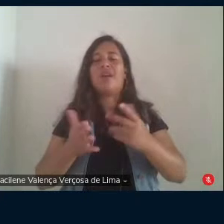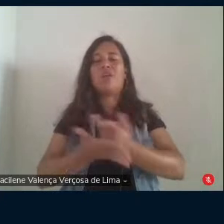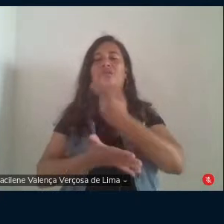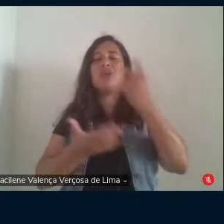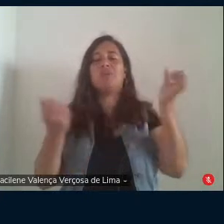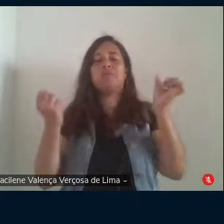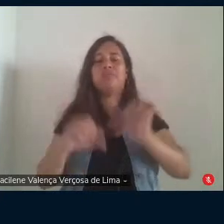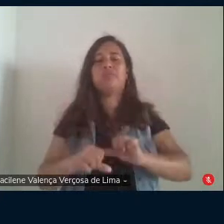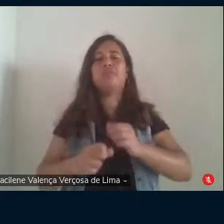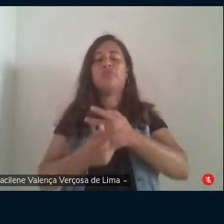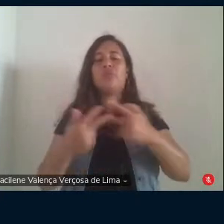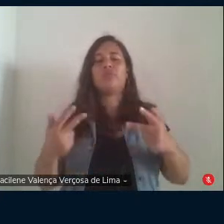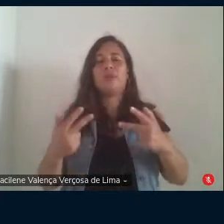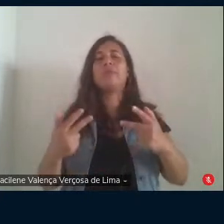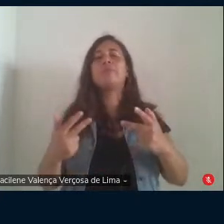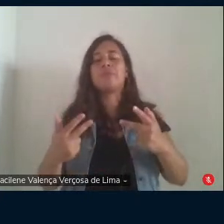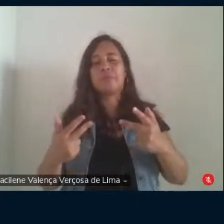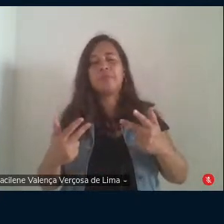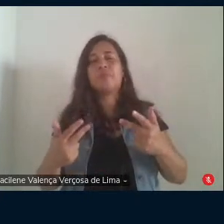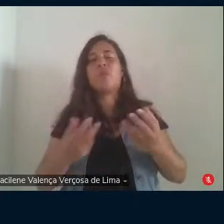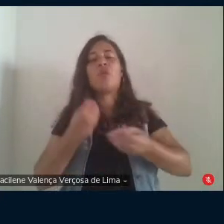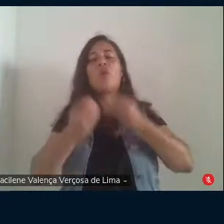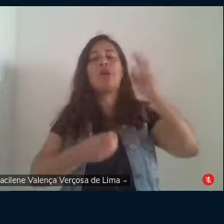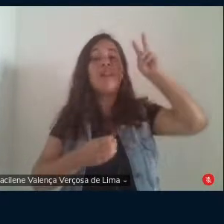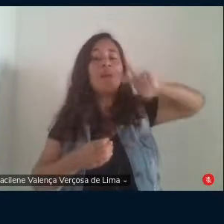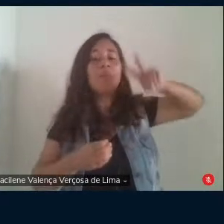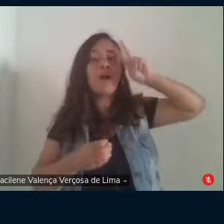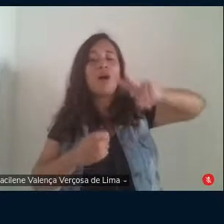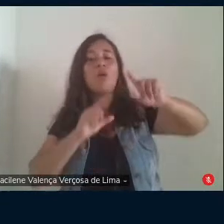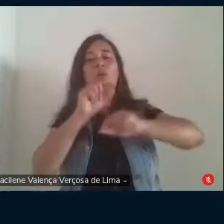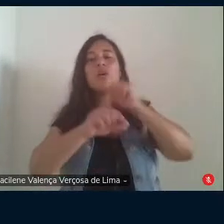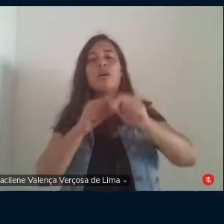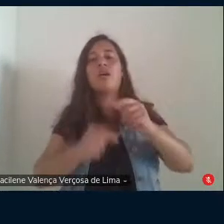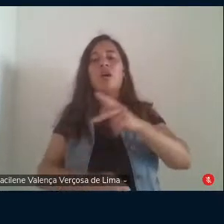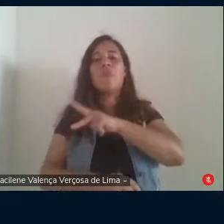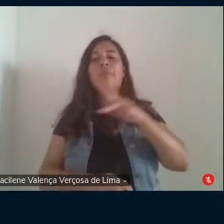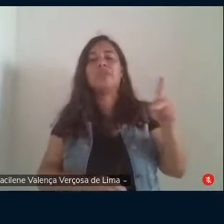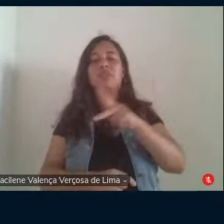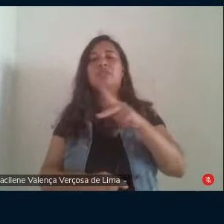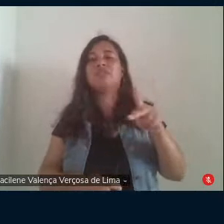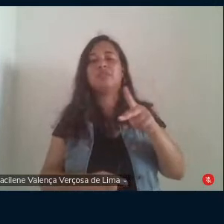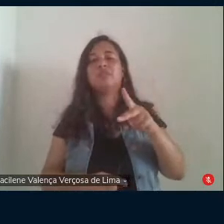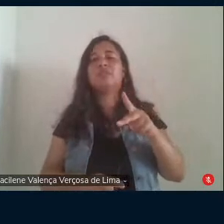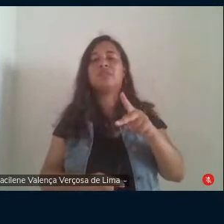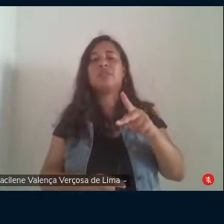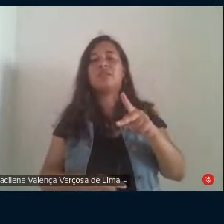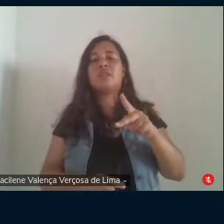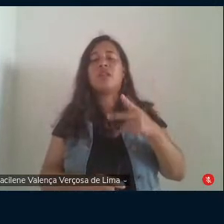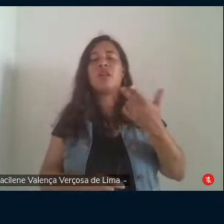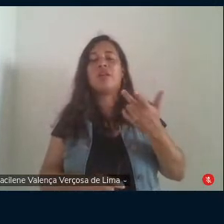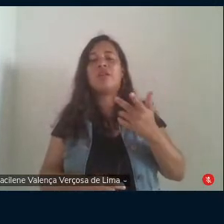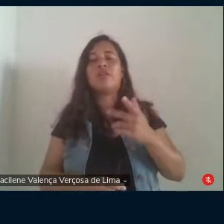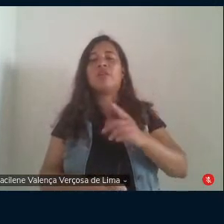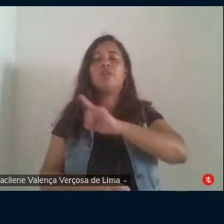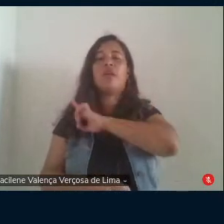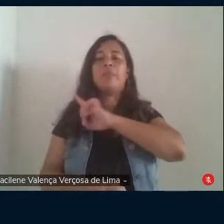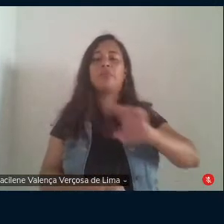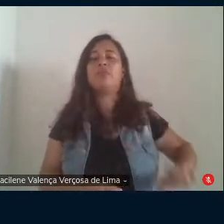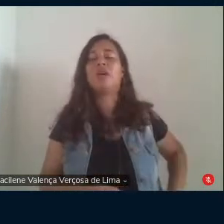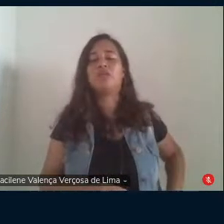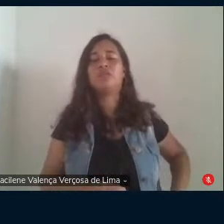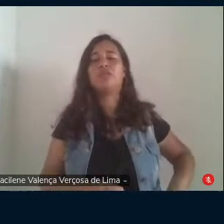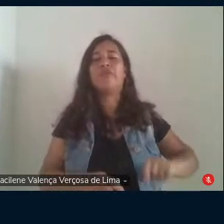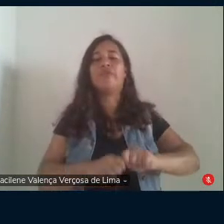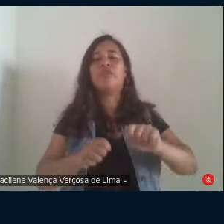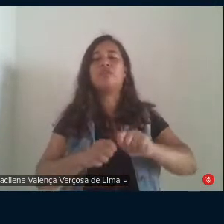inevitáveis. Basta relembrarmos o que o então presidente da Câmara dos Deputados aprontou ao país quando malignamente